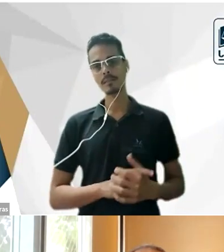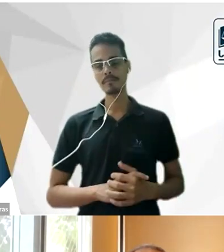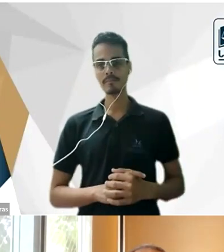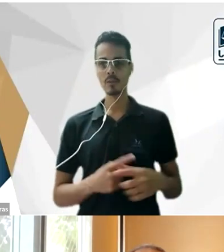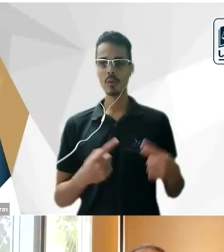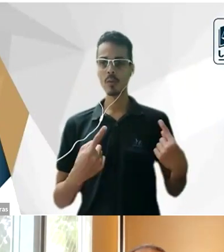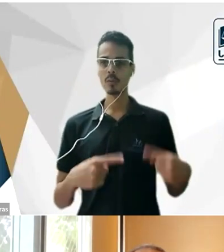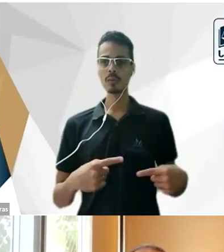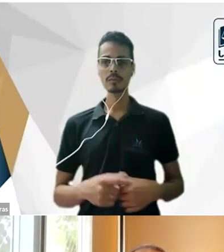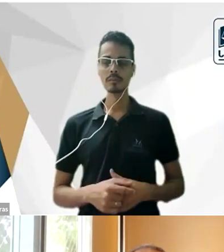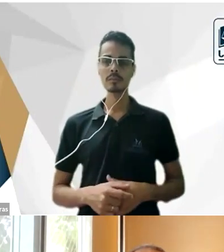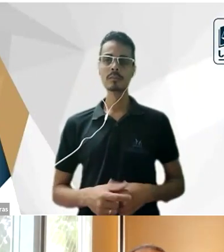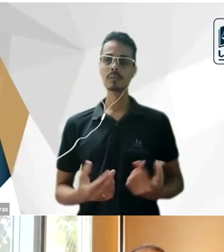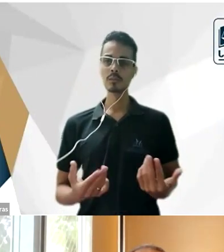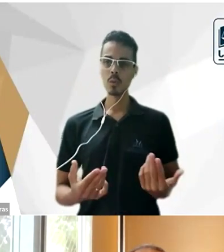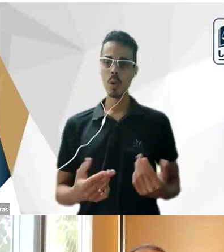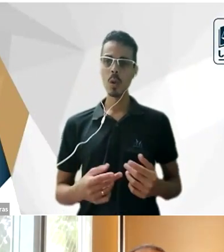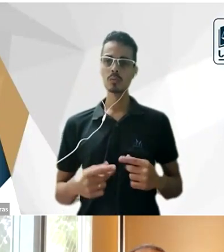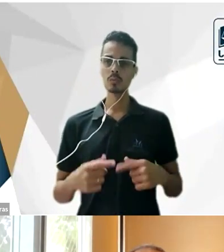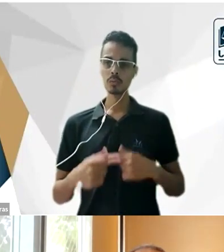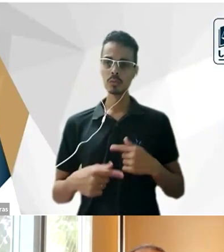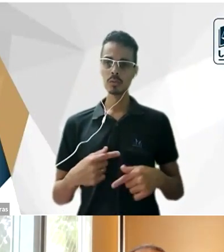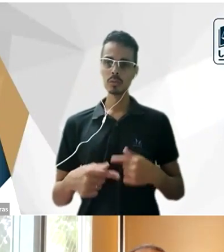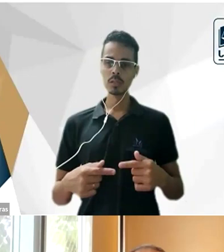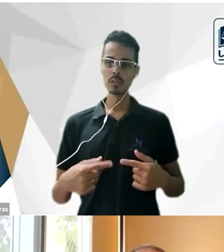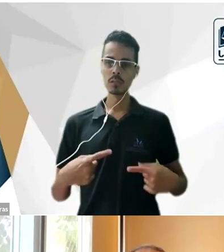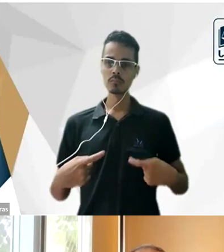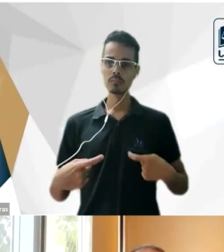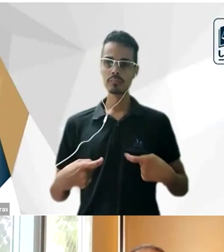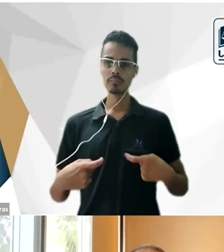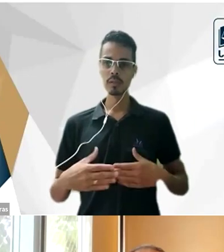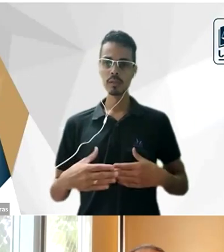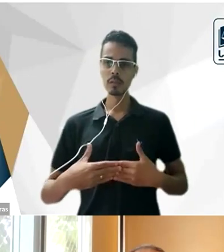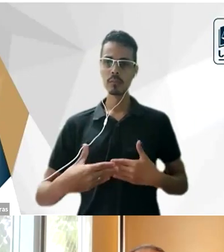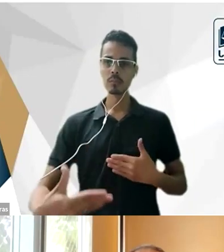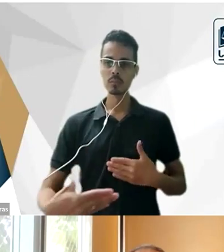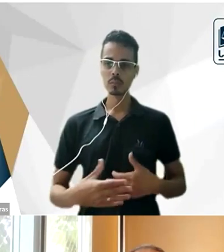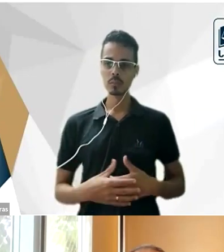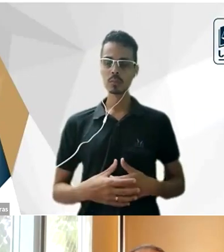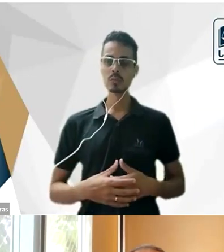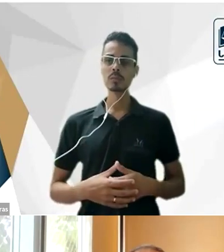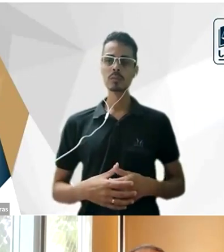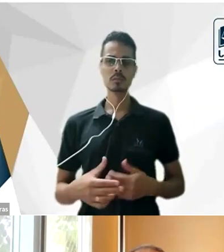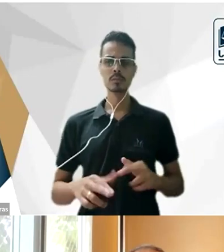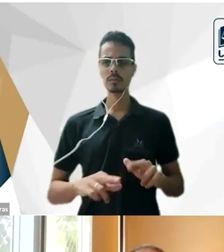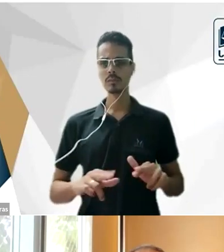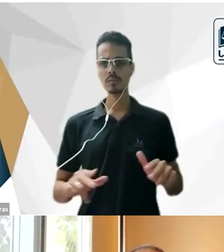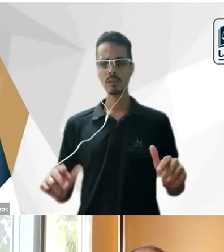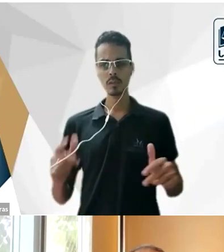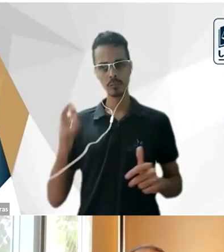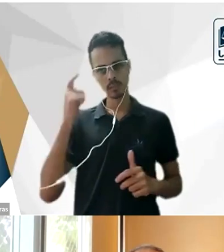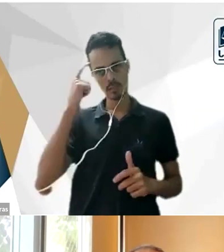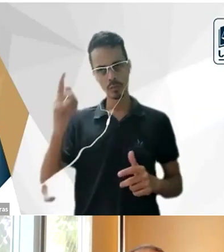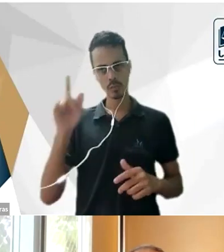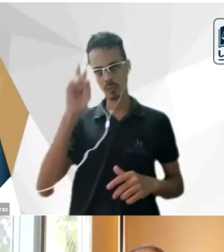da geração pós-guerra que retrabalhou Tobias Barreto vários pensadores da história das ideias no Brasil que